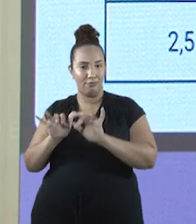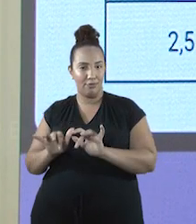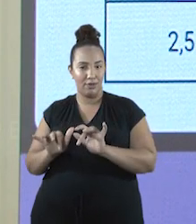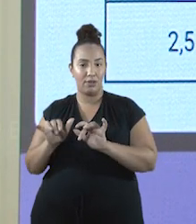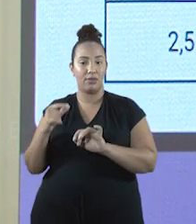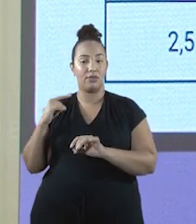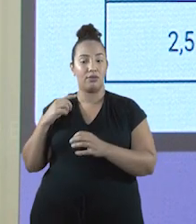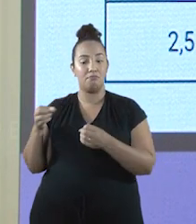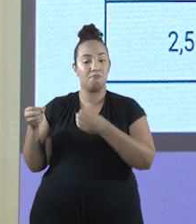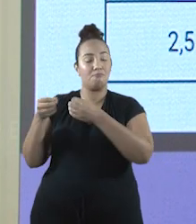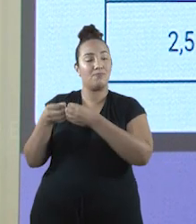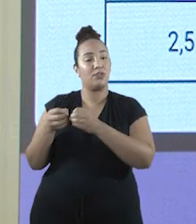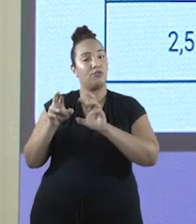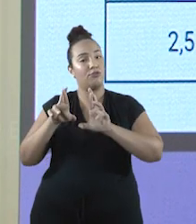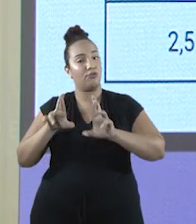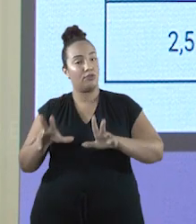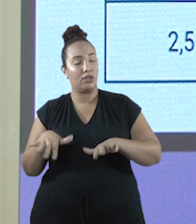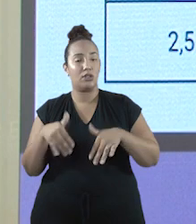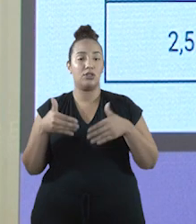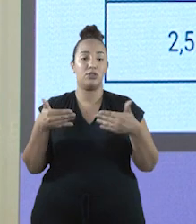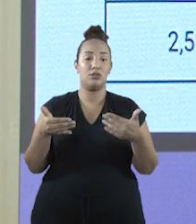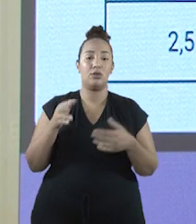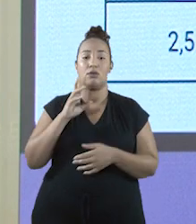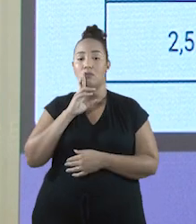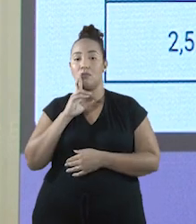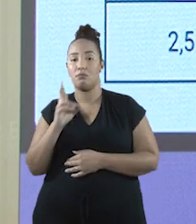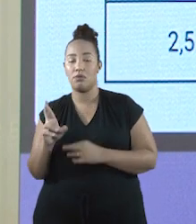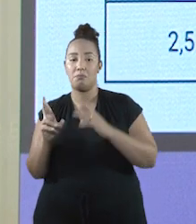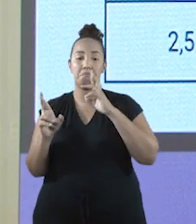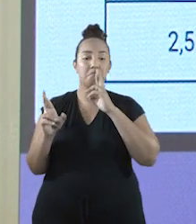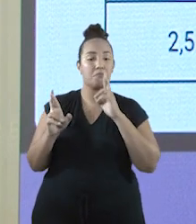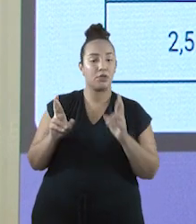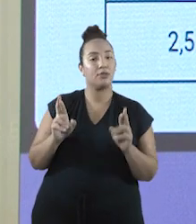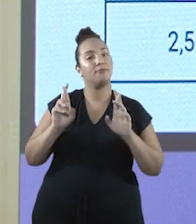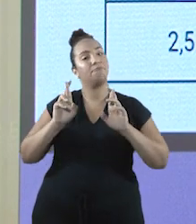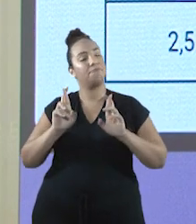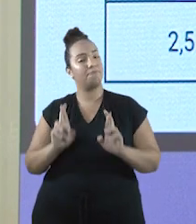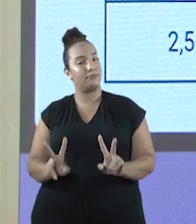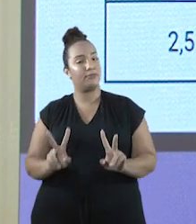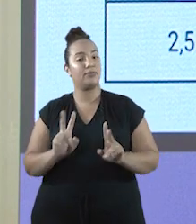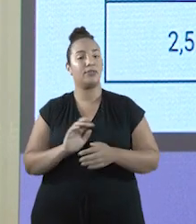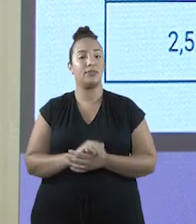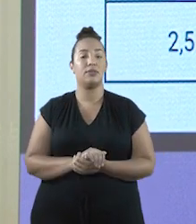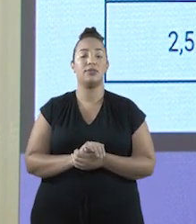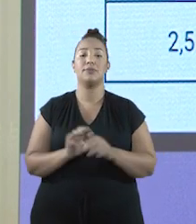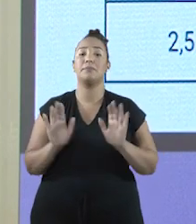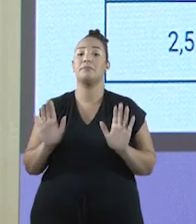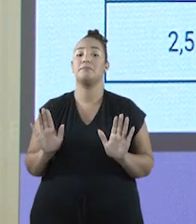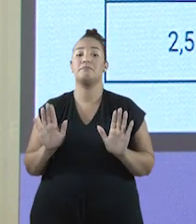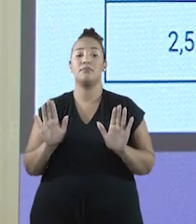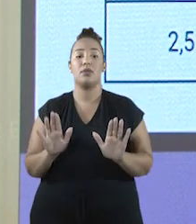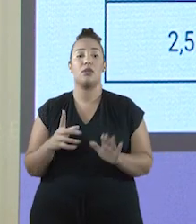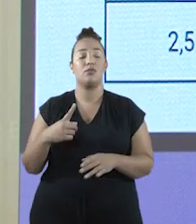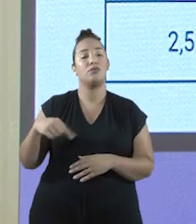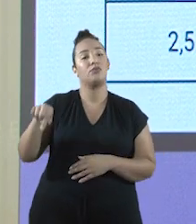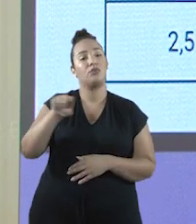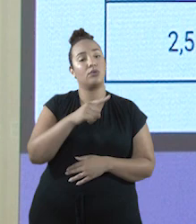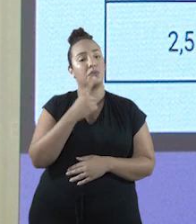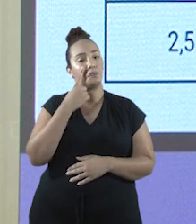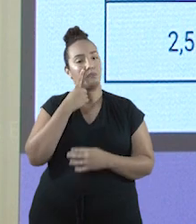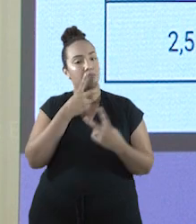arredondamento. Então, chegamos a resultados diferentes. Mas, vocês podem bem